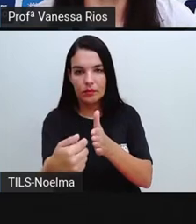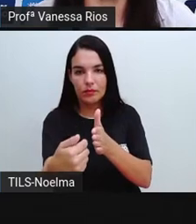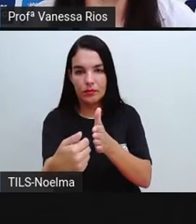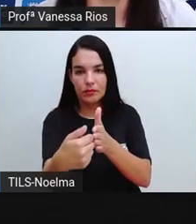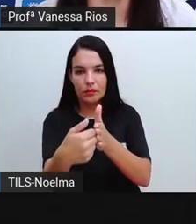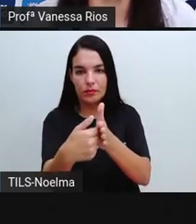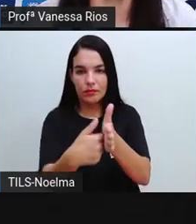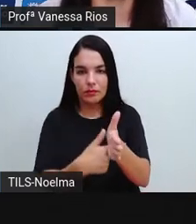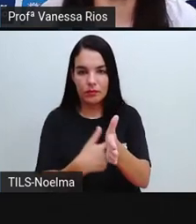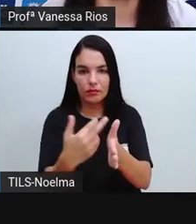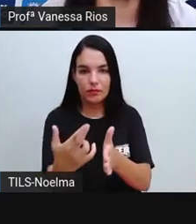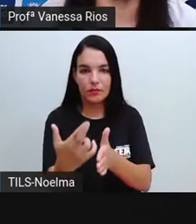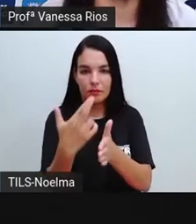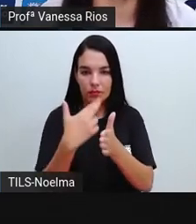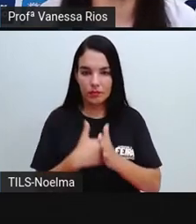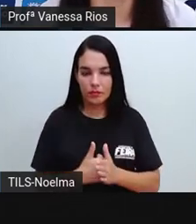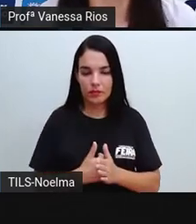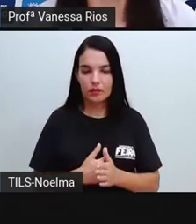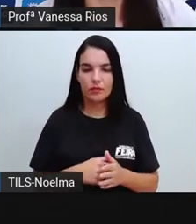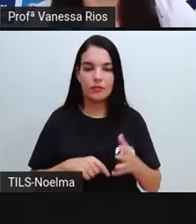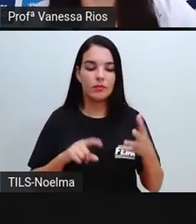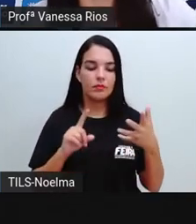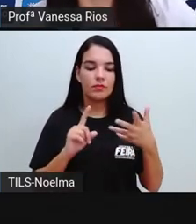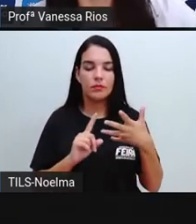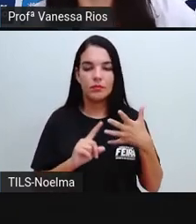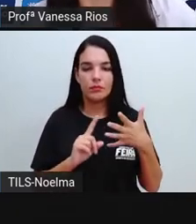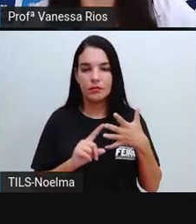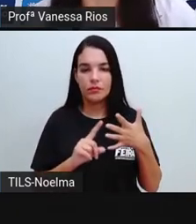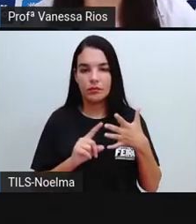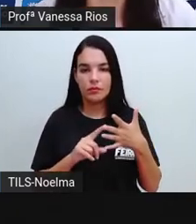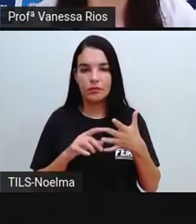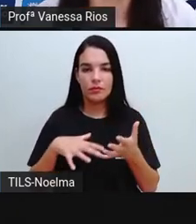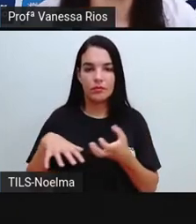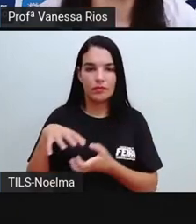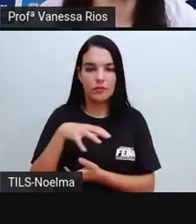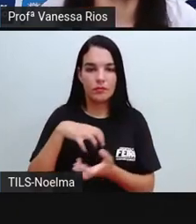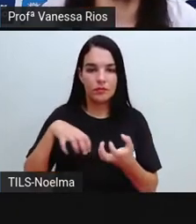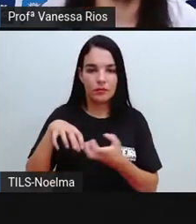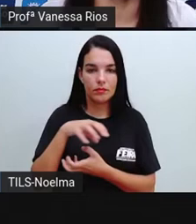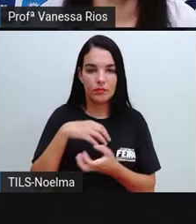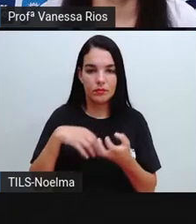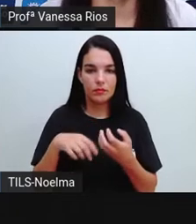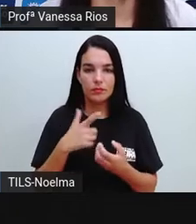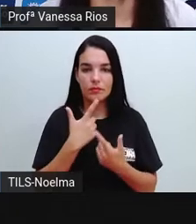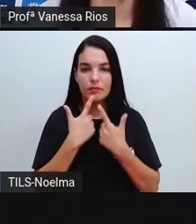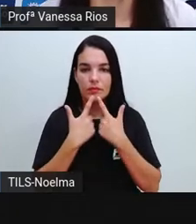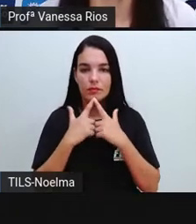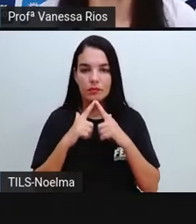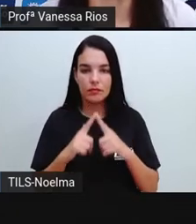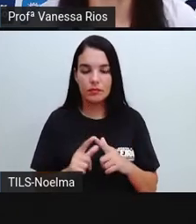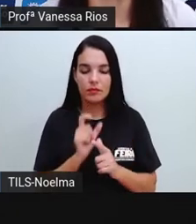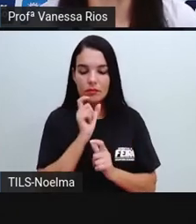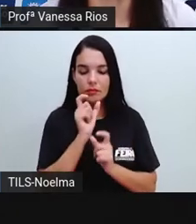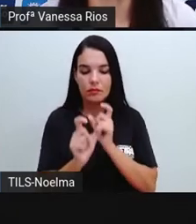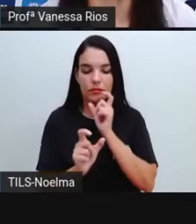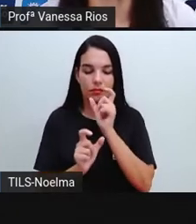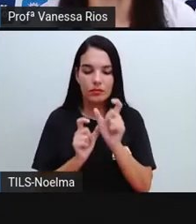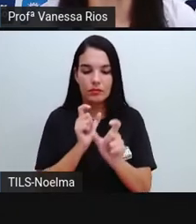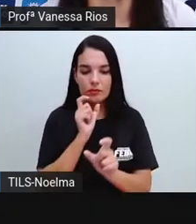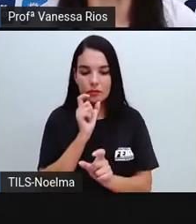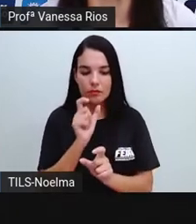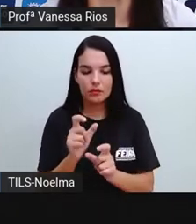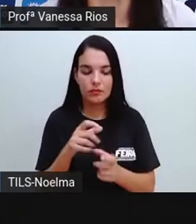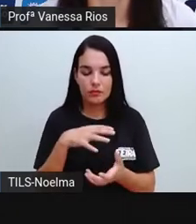Mescla, que quer dizer mistura, não é? Da linguagem formal com linguagem formal. E aí é bem interessante a gente